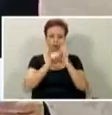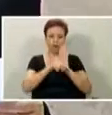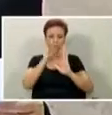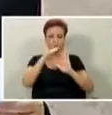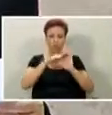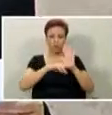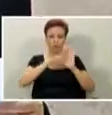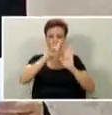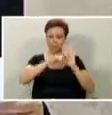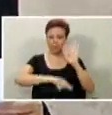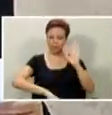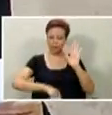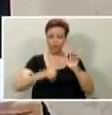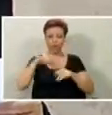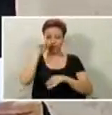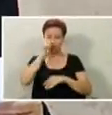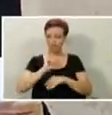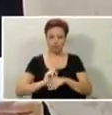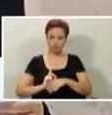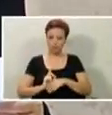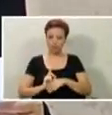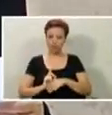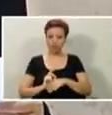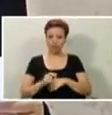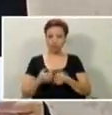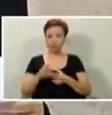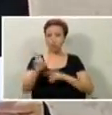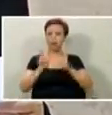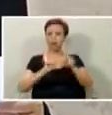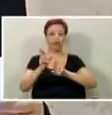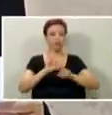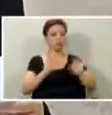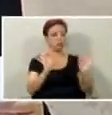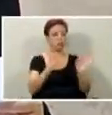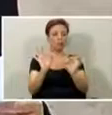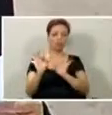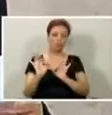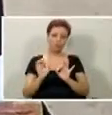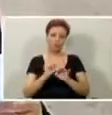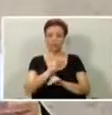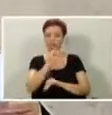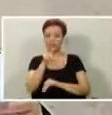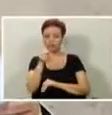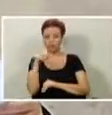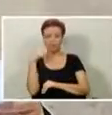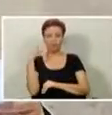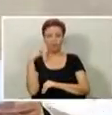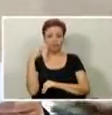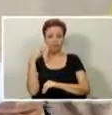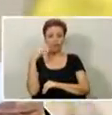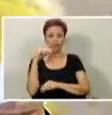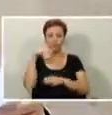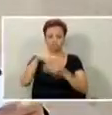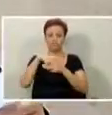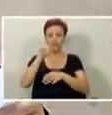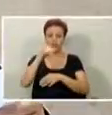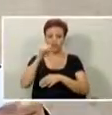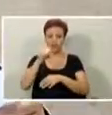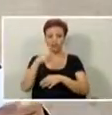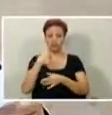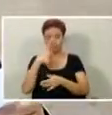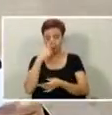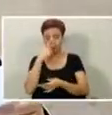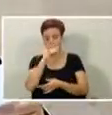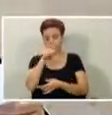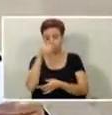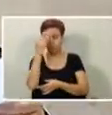porque eu não estou sabendo disso, de nenhuma resposta dessa, e se os vereadores são convictos que vão votar a favor, é que eu imagino que deve